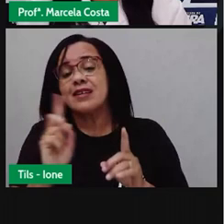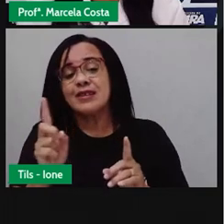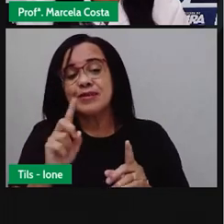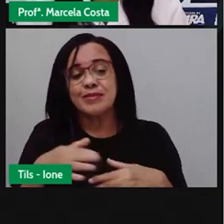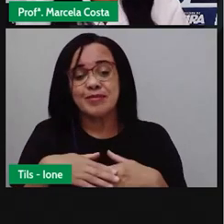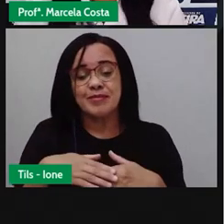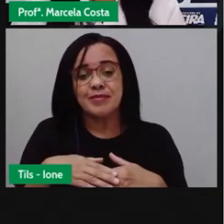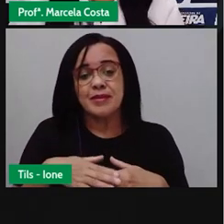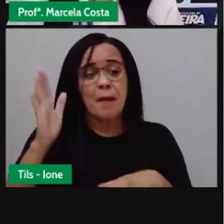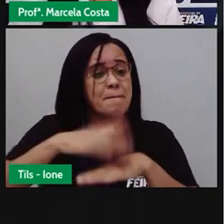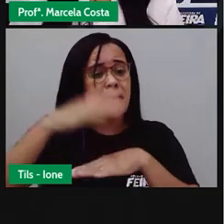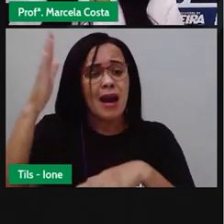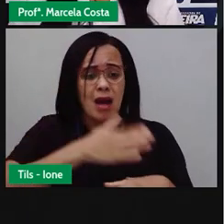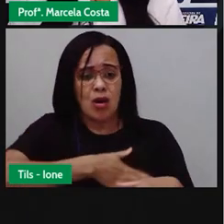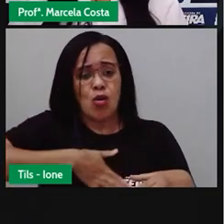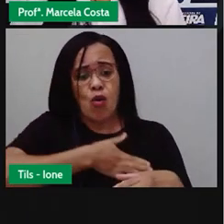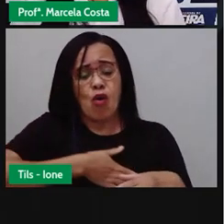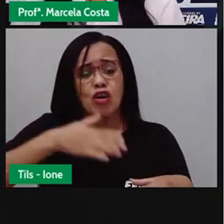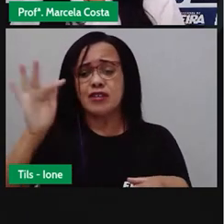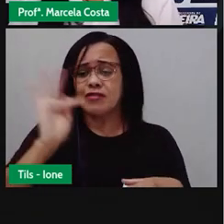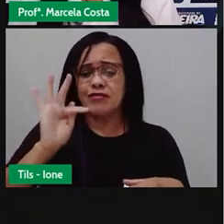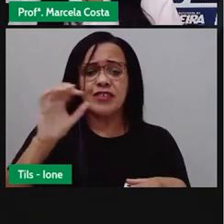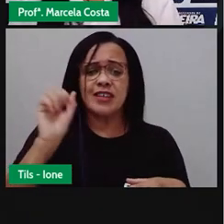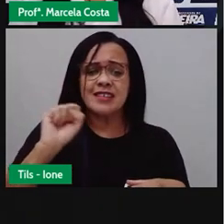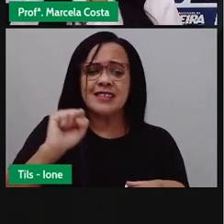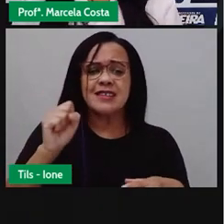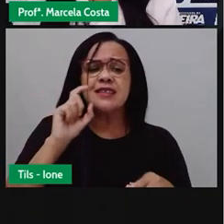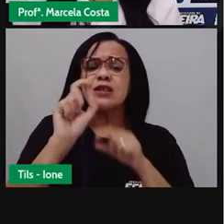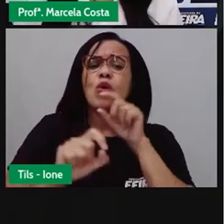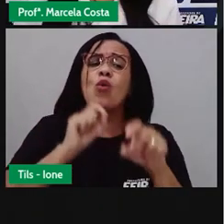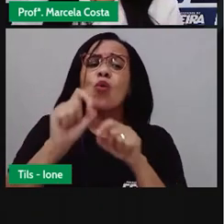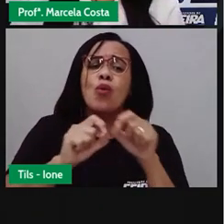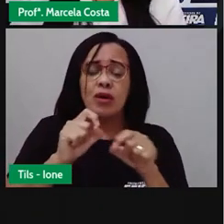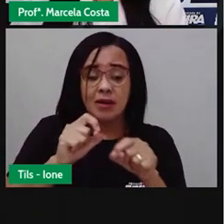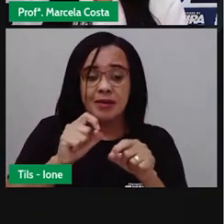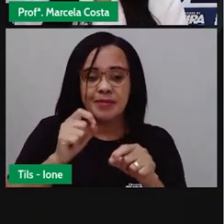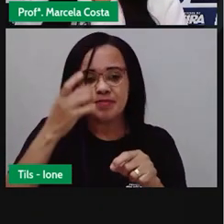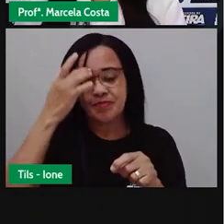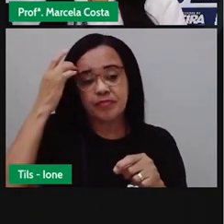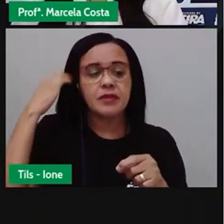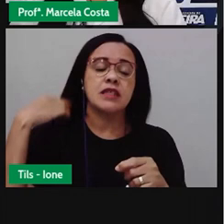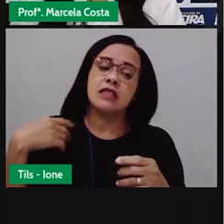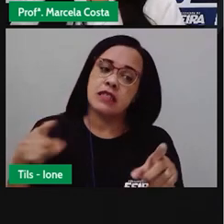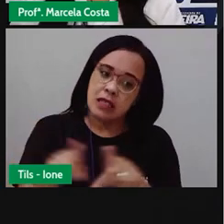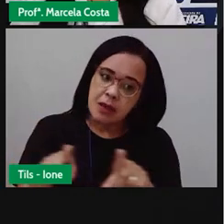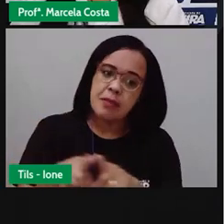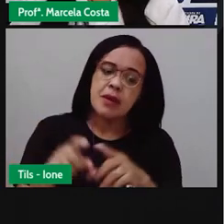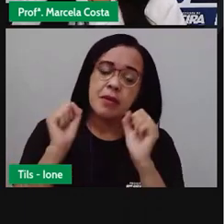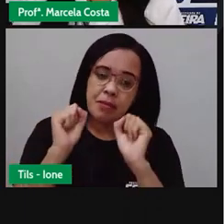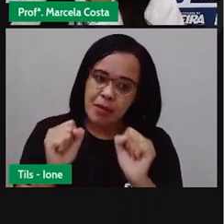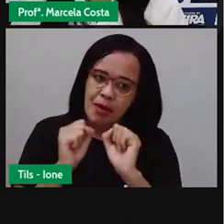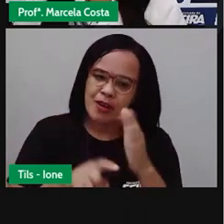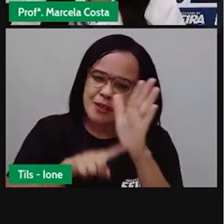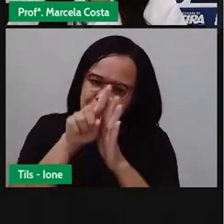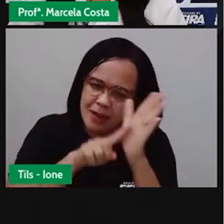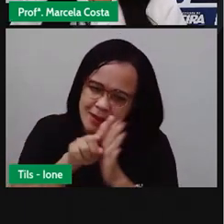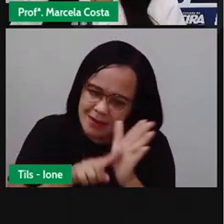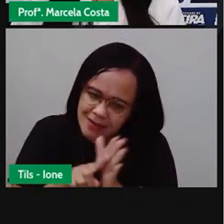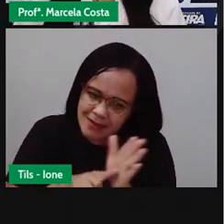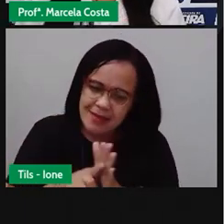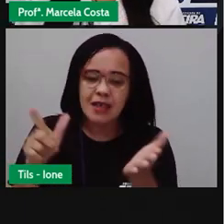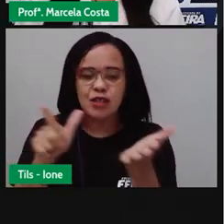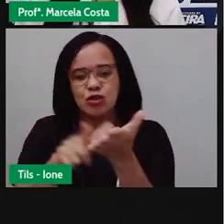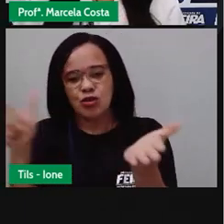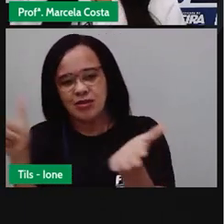Faça suas perguntas. também pesquise em revistas, jornais ou internet sobre a cultura de